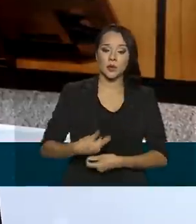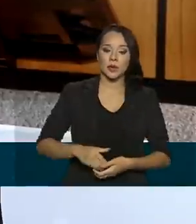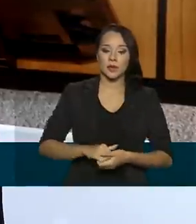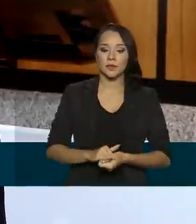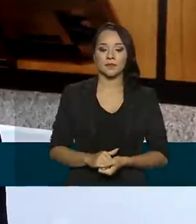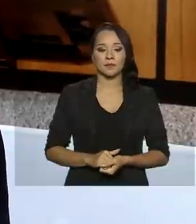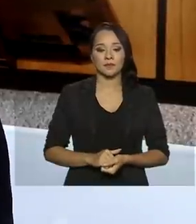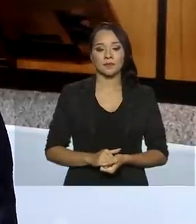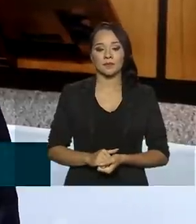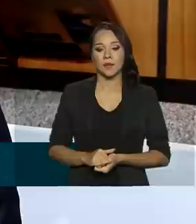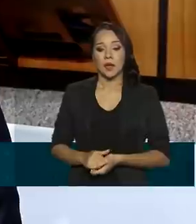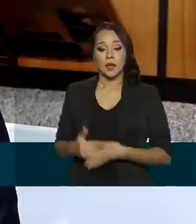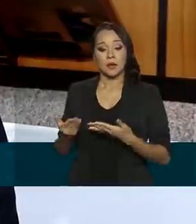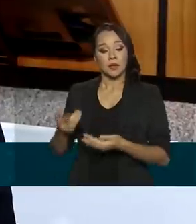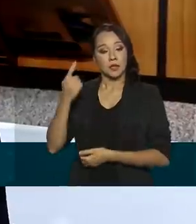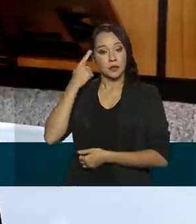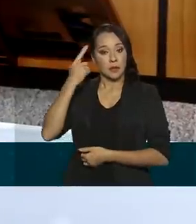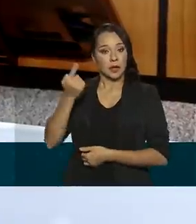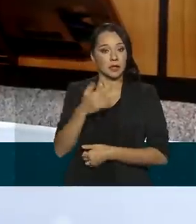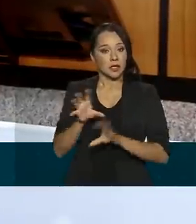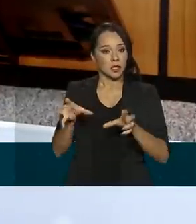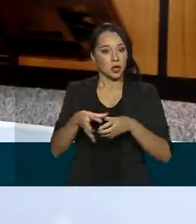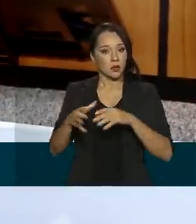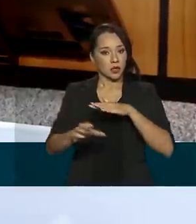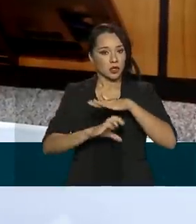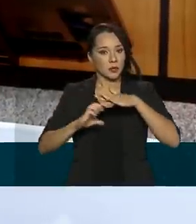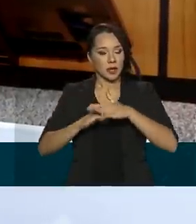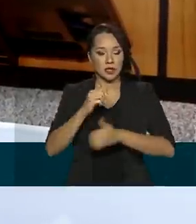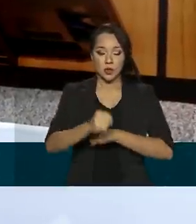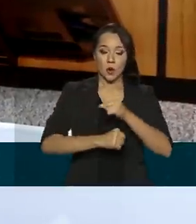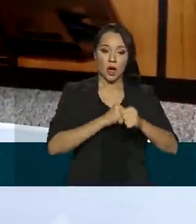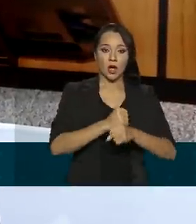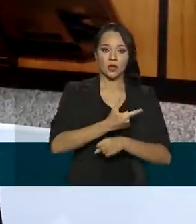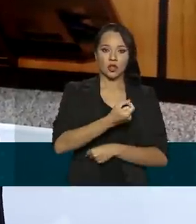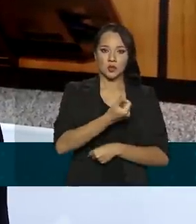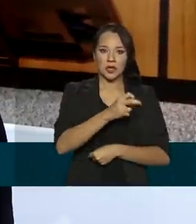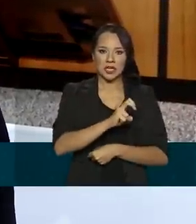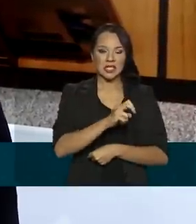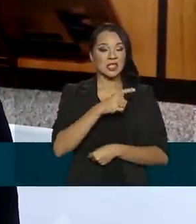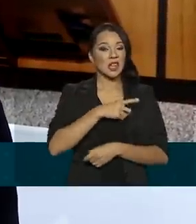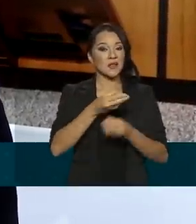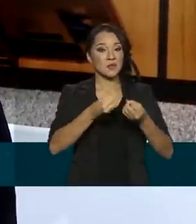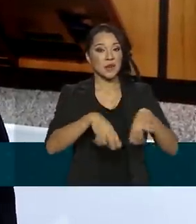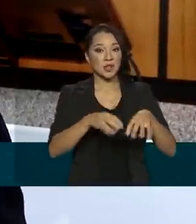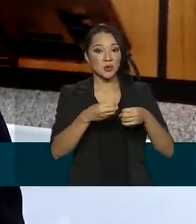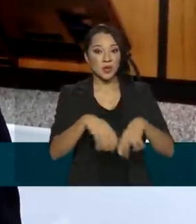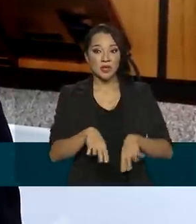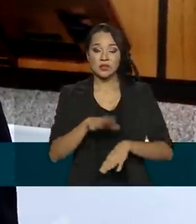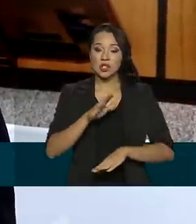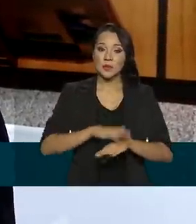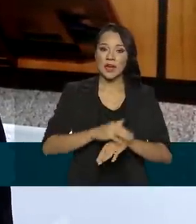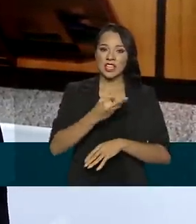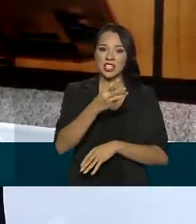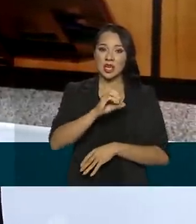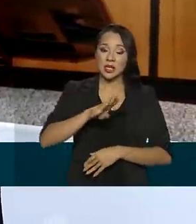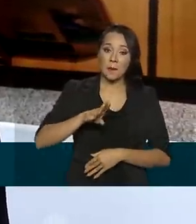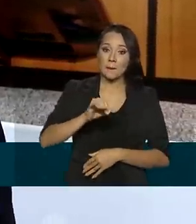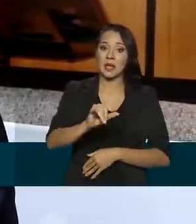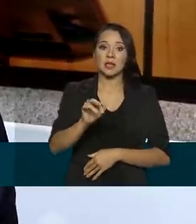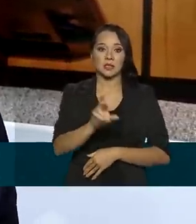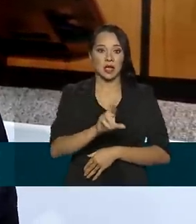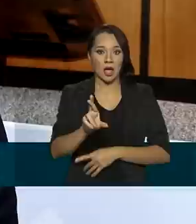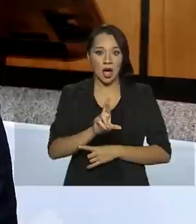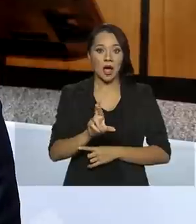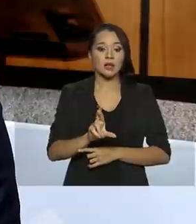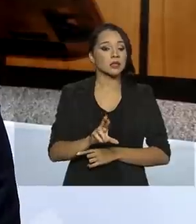Quando a gente pensa que esse mesmo conjunto de empresas, em 2015, registrou um prejuízo acumulado de mais de 30 bilhões de reais